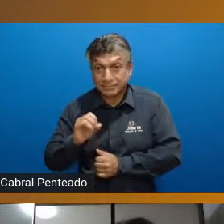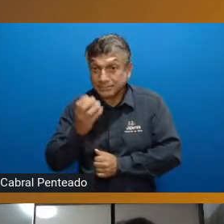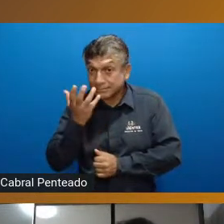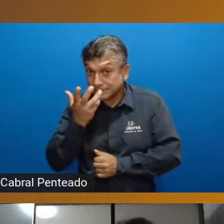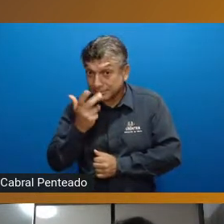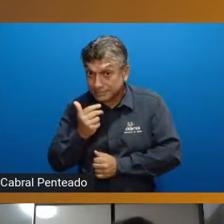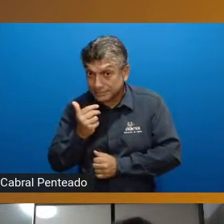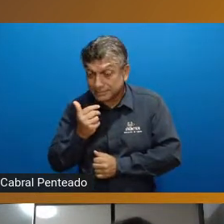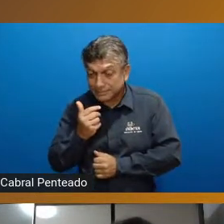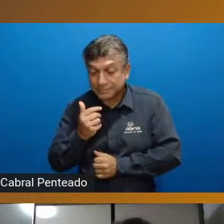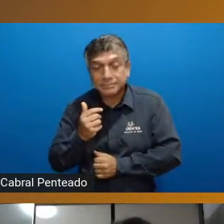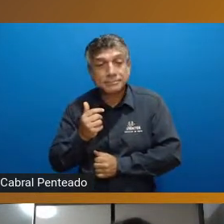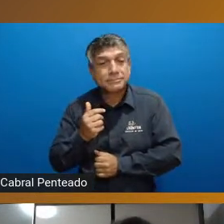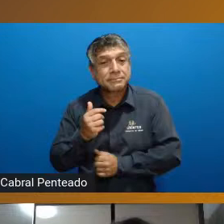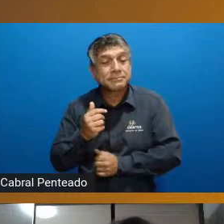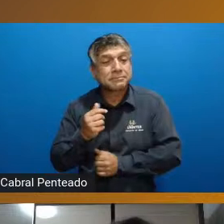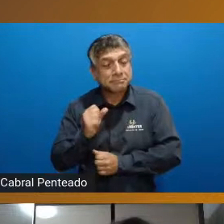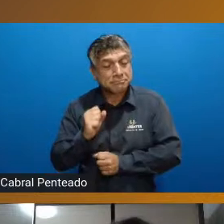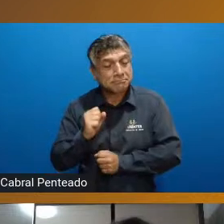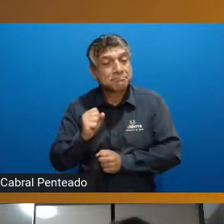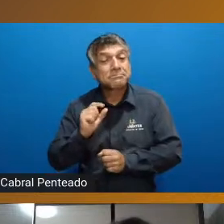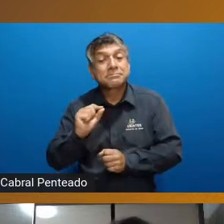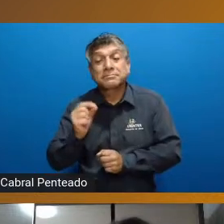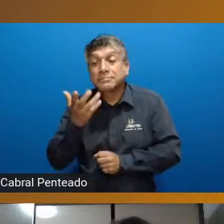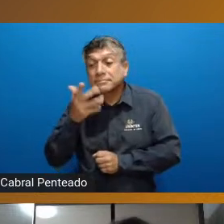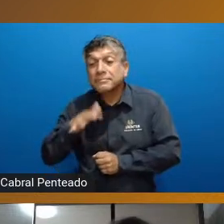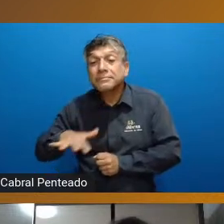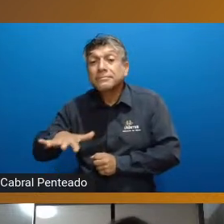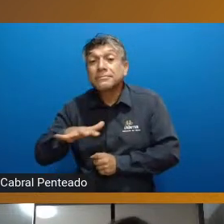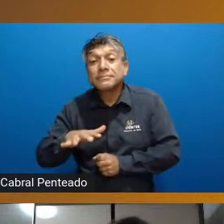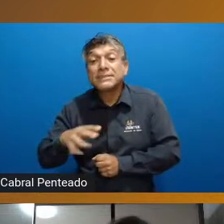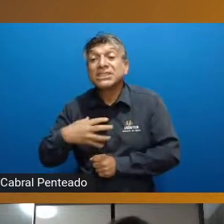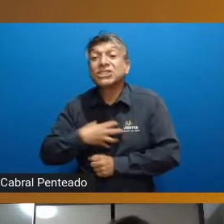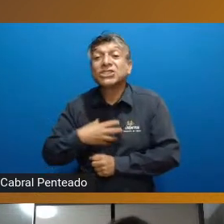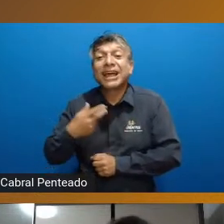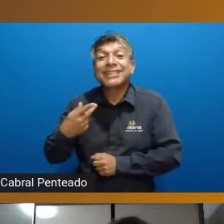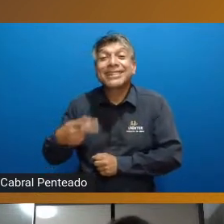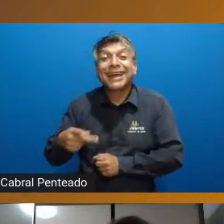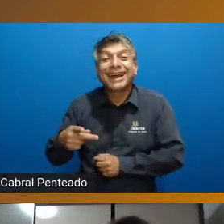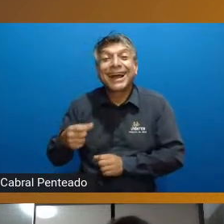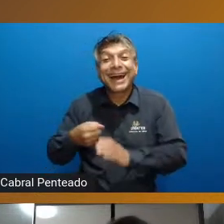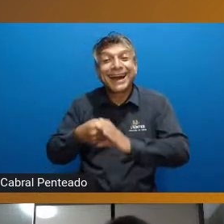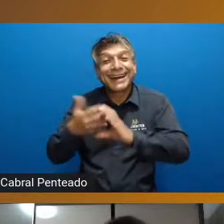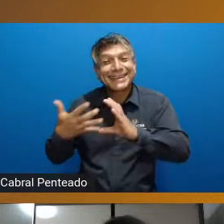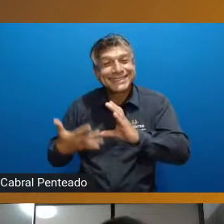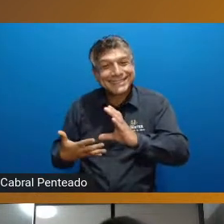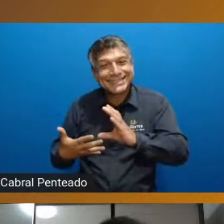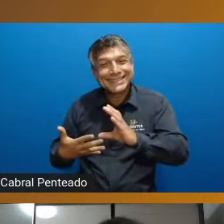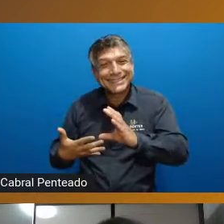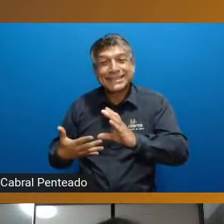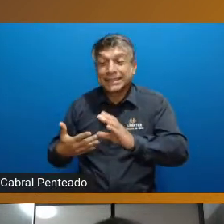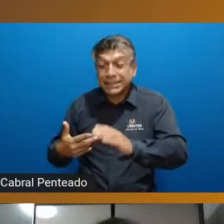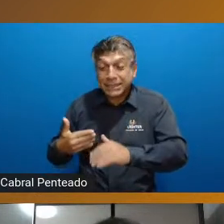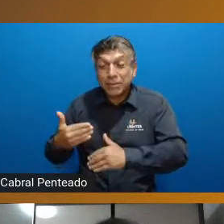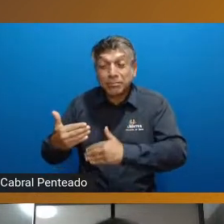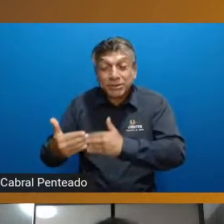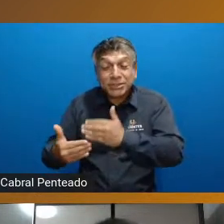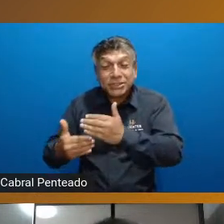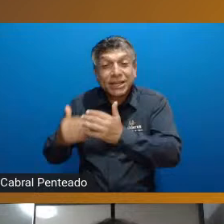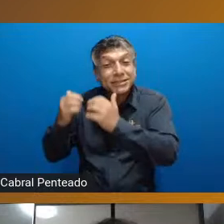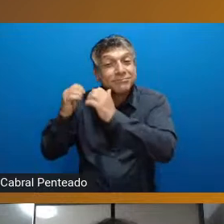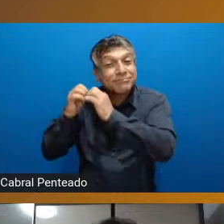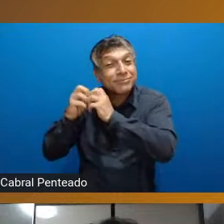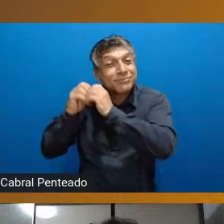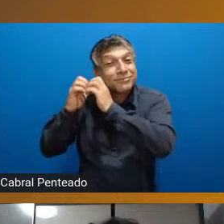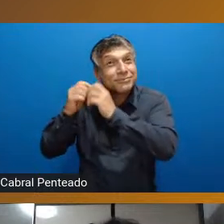a gente deve levar em consideração as características ali do do corpo da criança né e o processo cognitivo dela